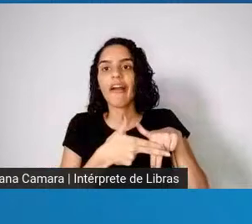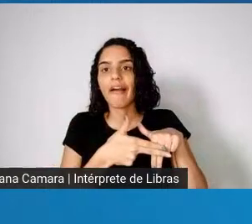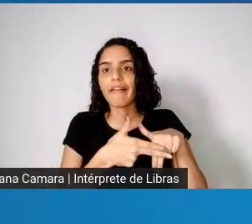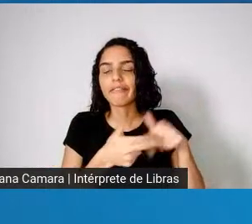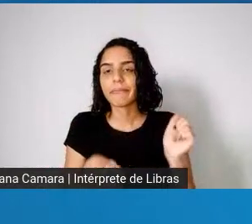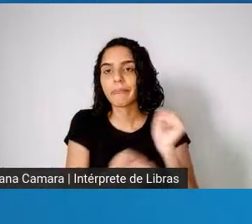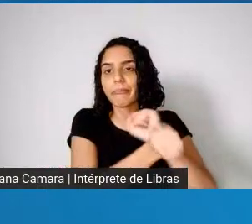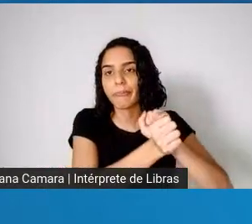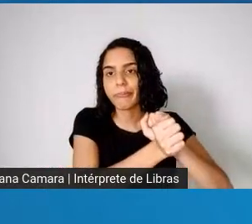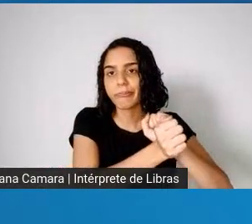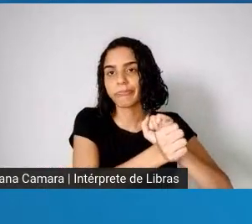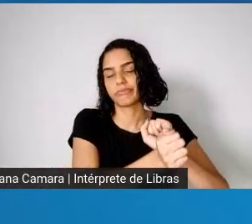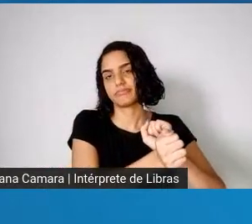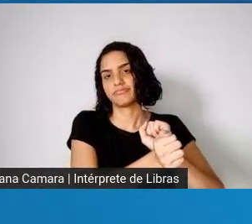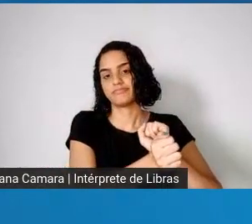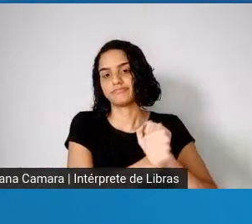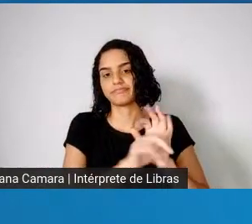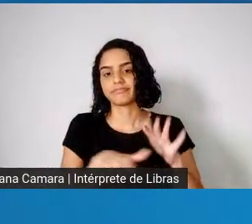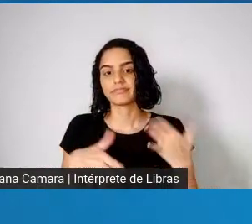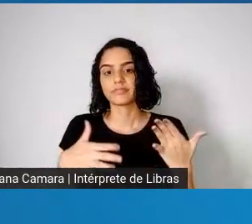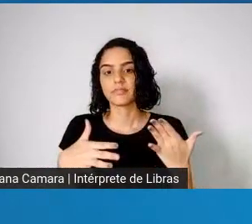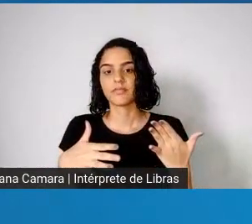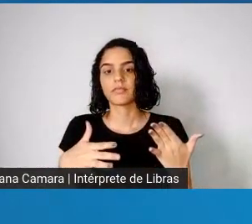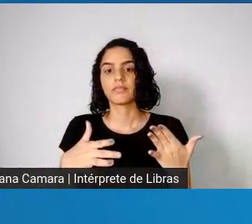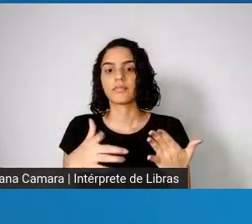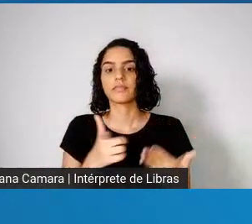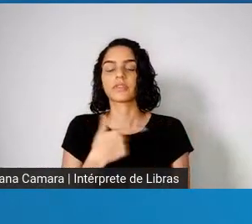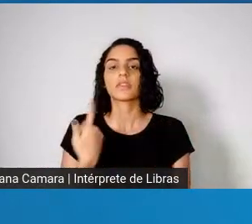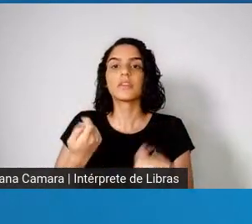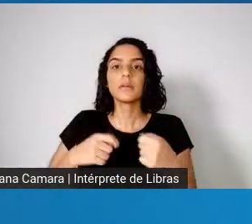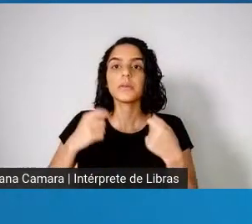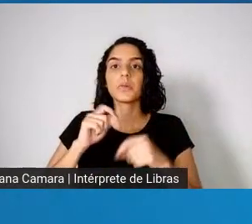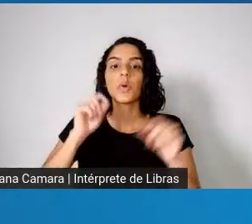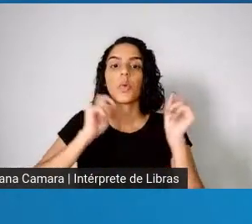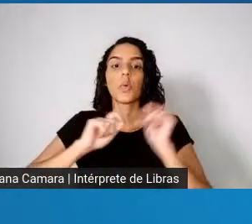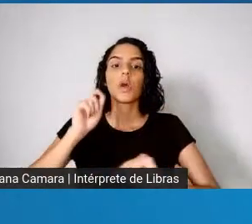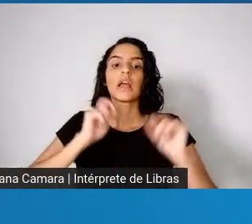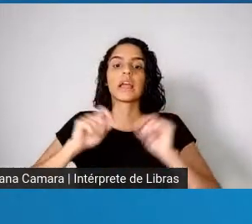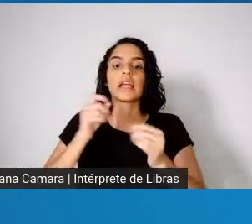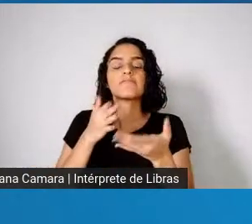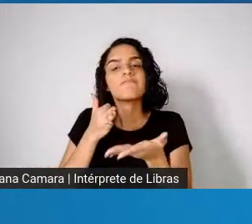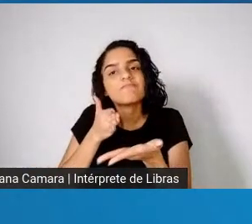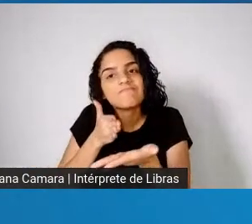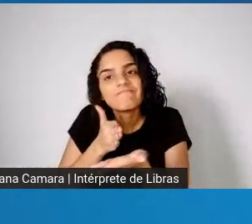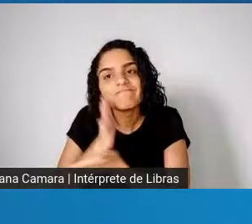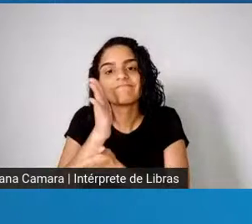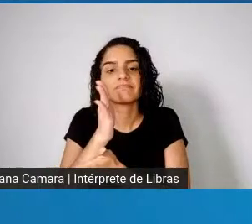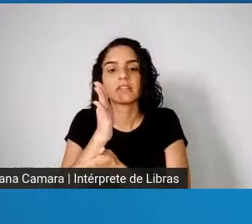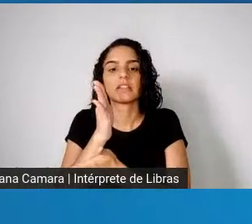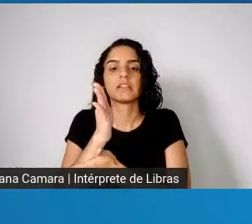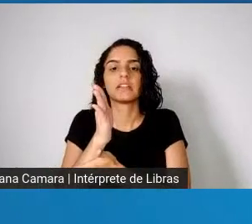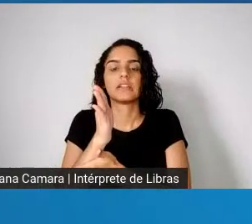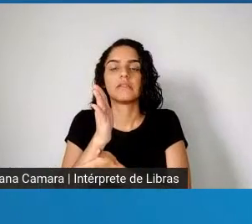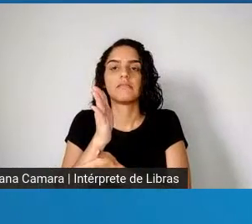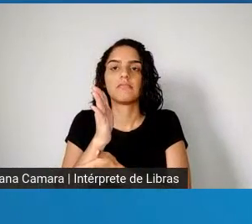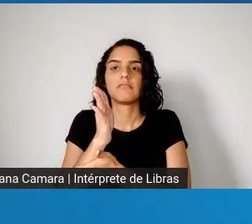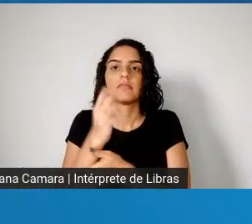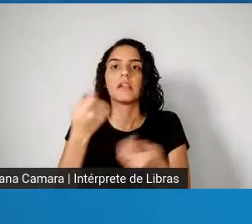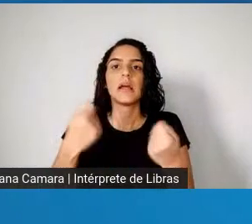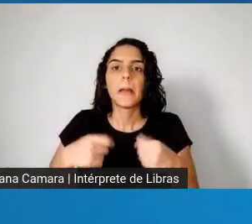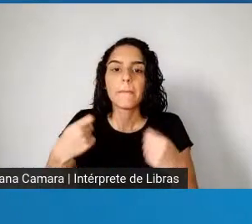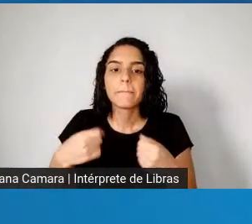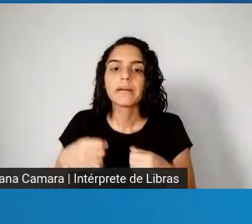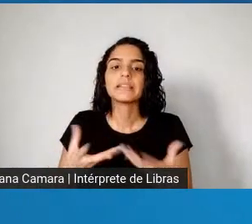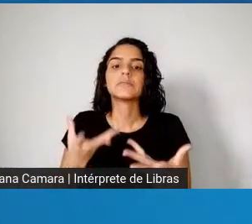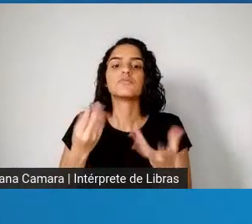eletrados. Então, nós, para termos um processo civilizador, precisaremos avançar muito. E temos que ter muita, mas